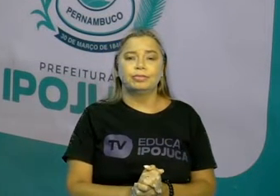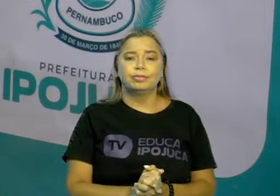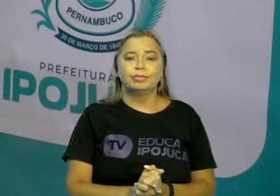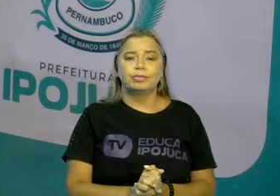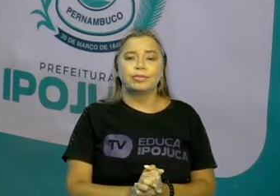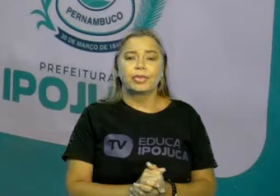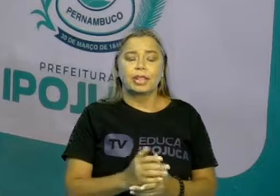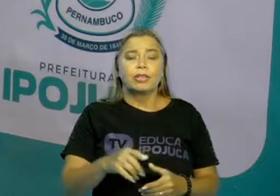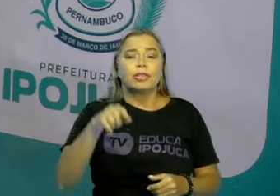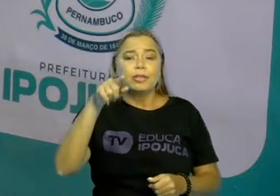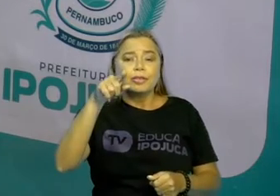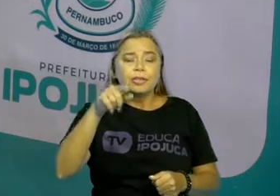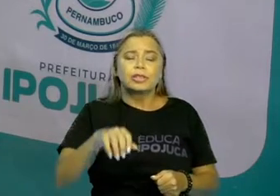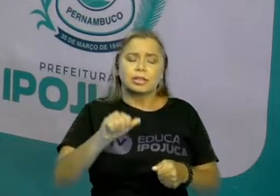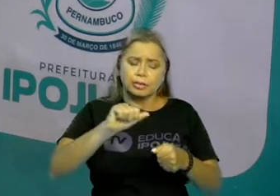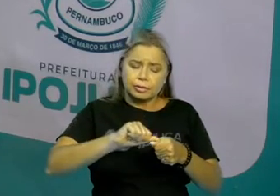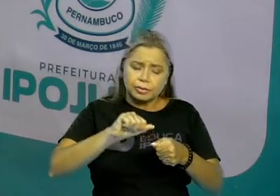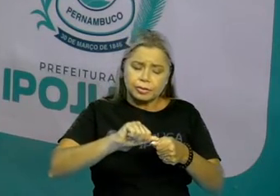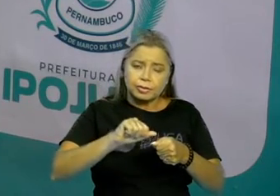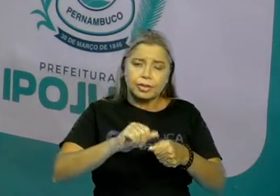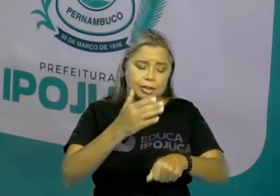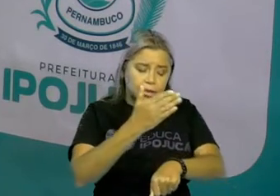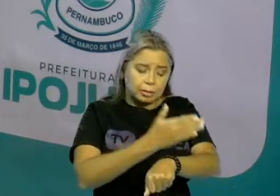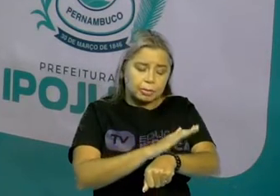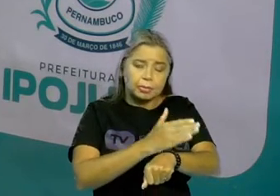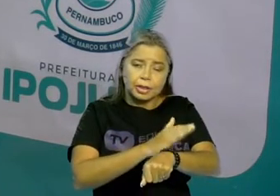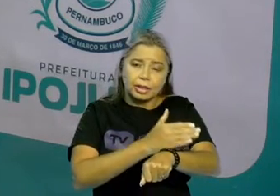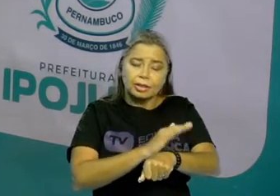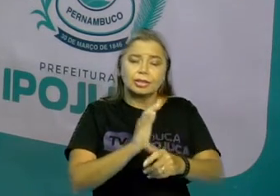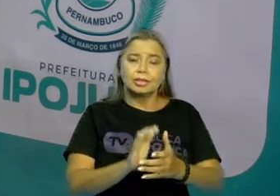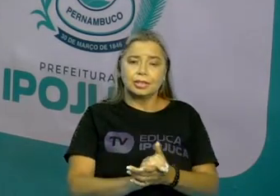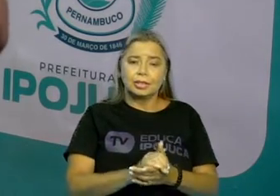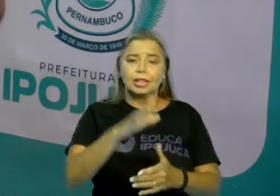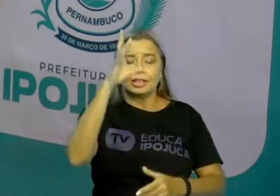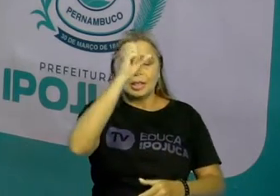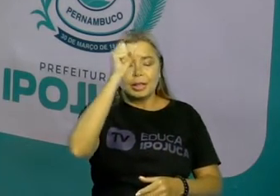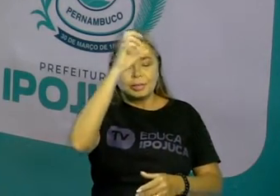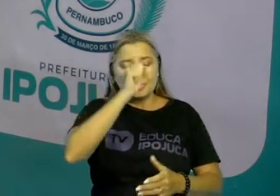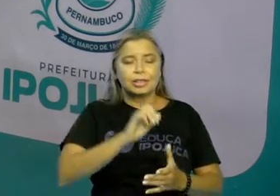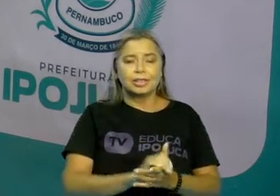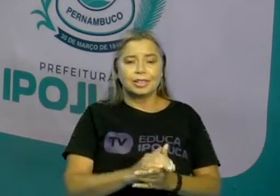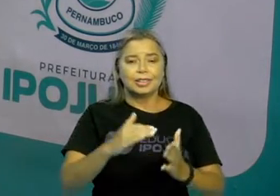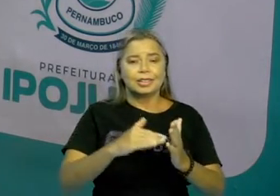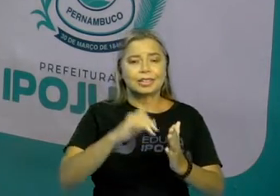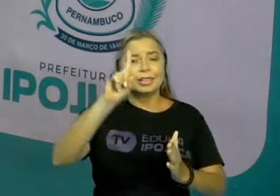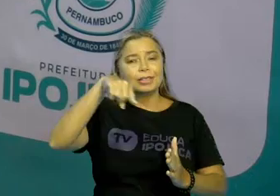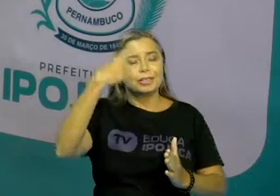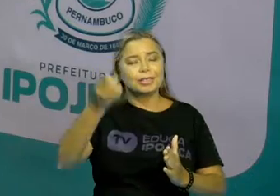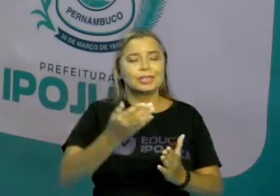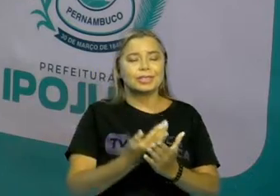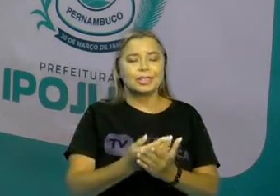Execute bem o seu desafio e aprenda sempre conosco. E até a próxima aula.